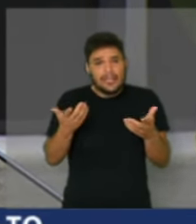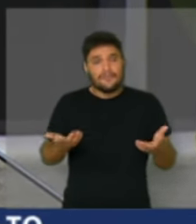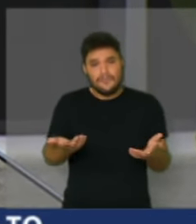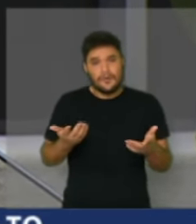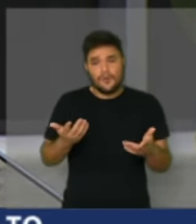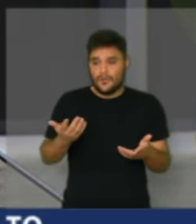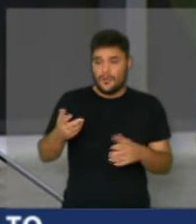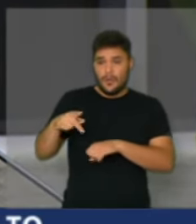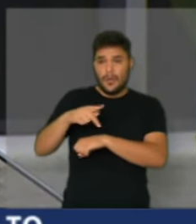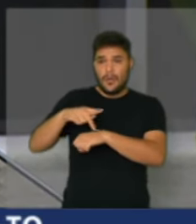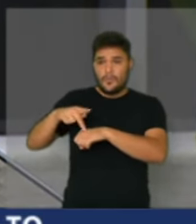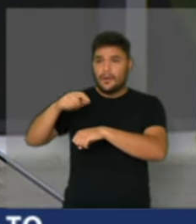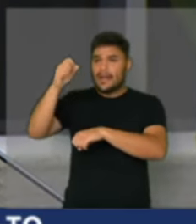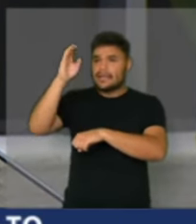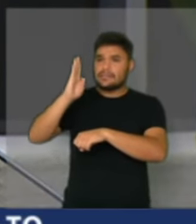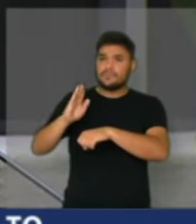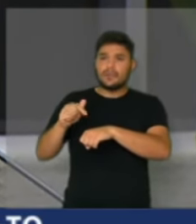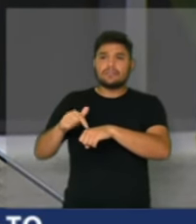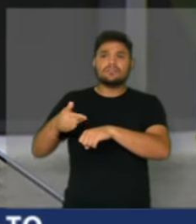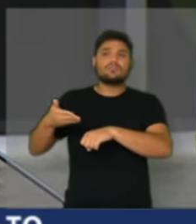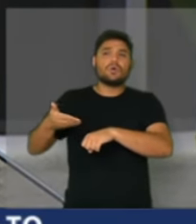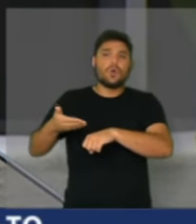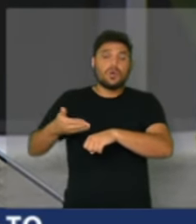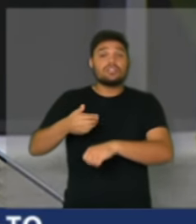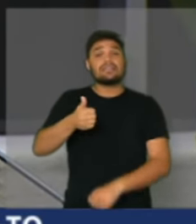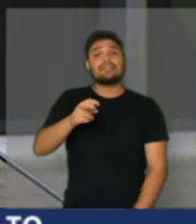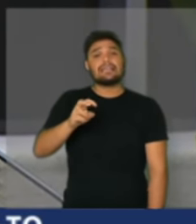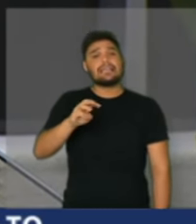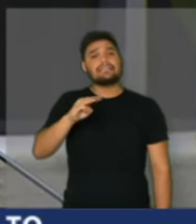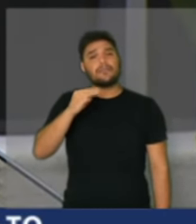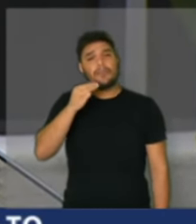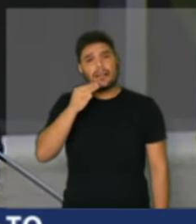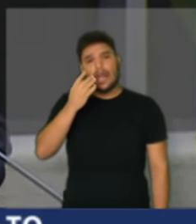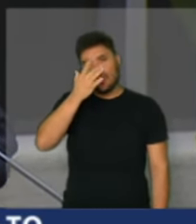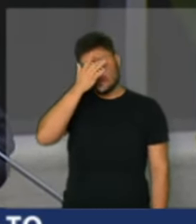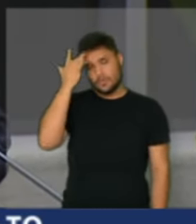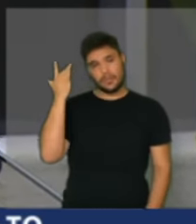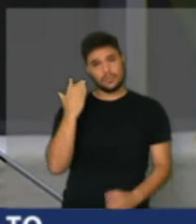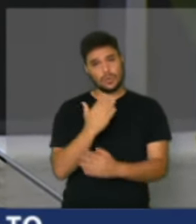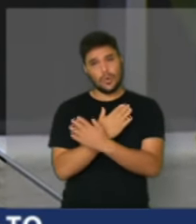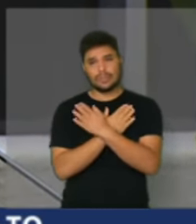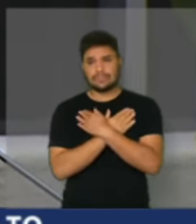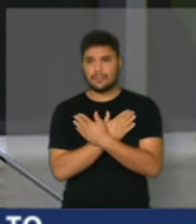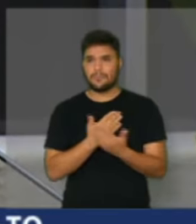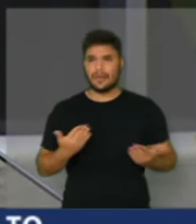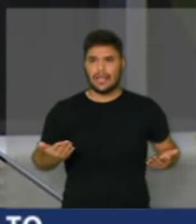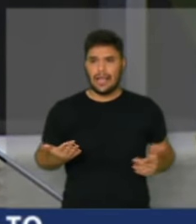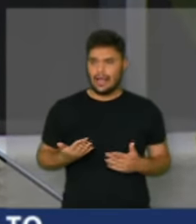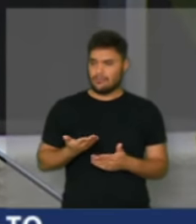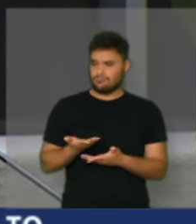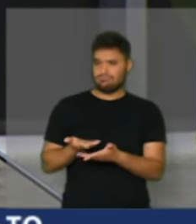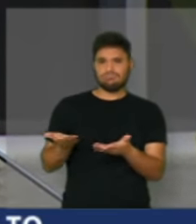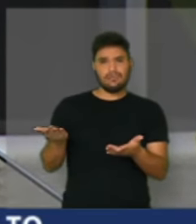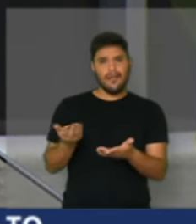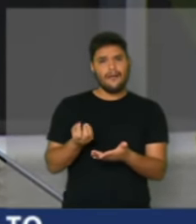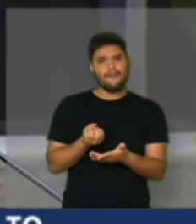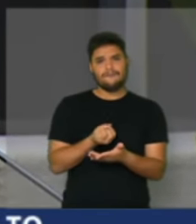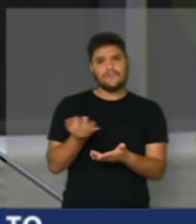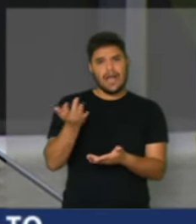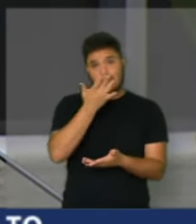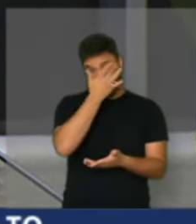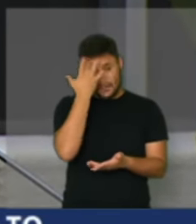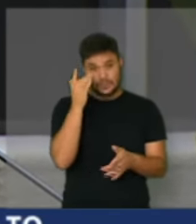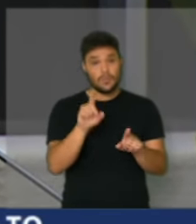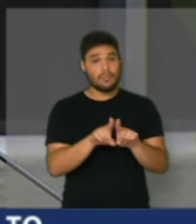nós temos 15 milhões de brasileiros desempregados, muita gente passando